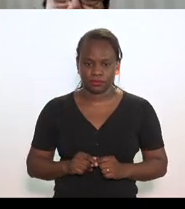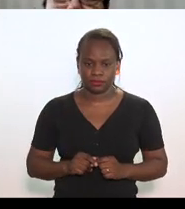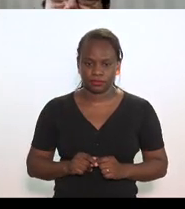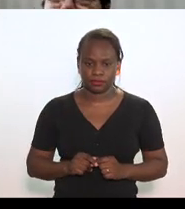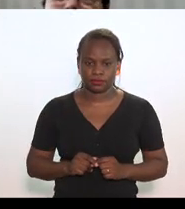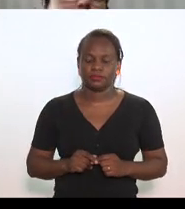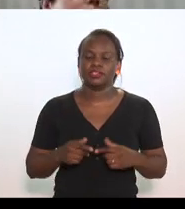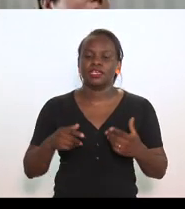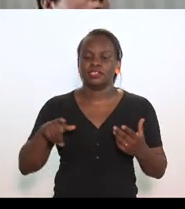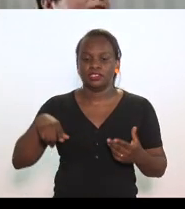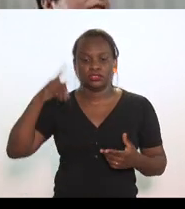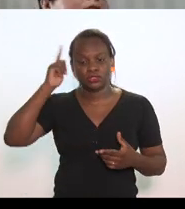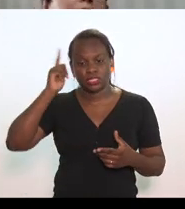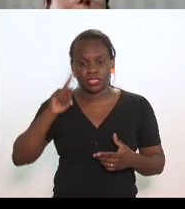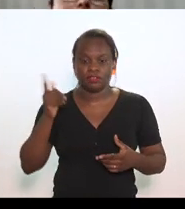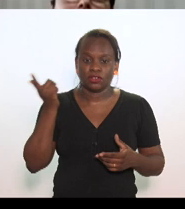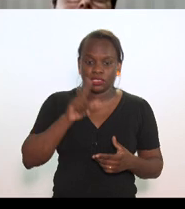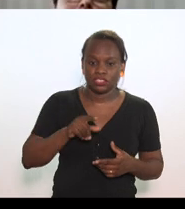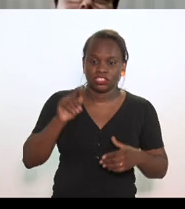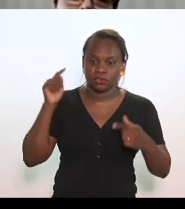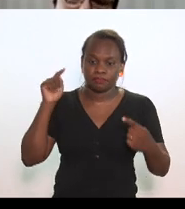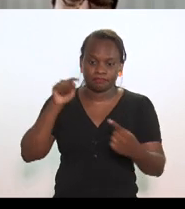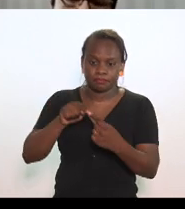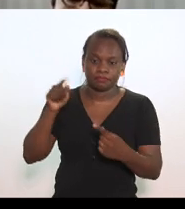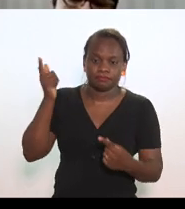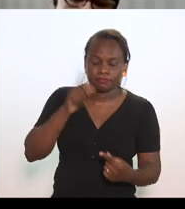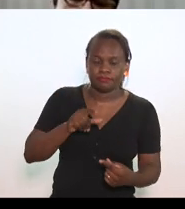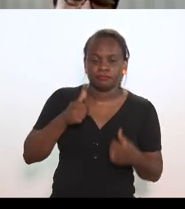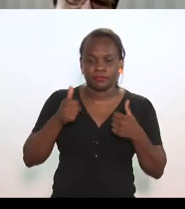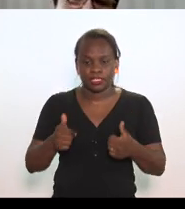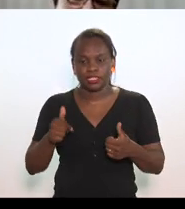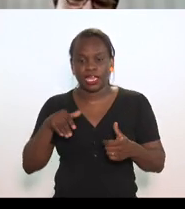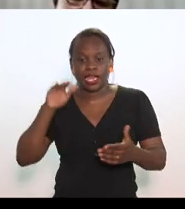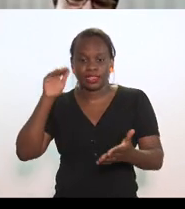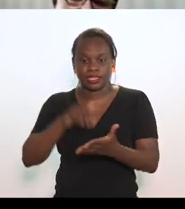se nós vamos chegar nessa meta até